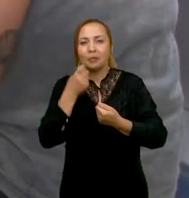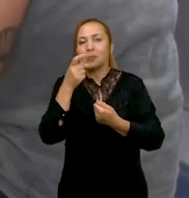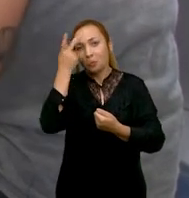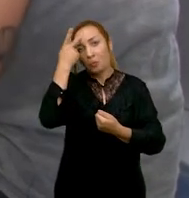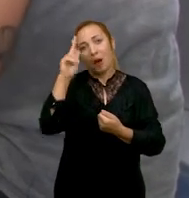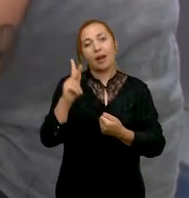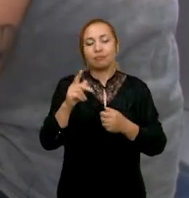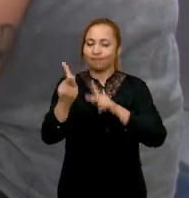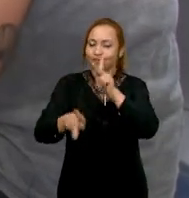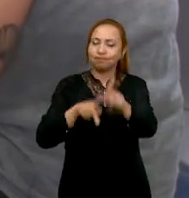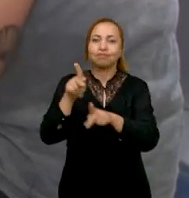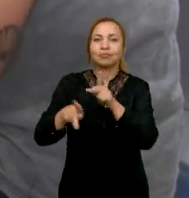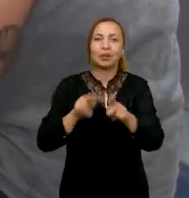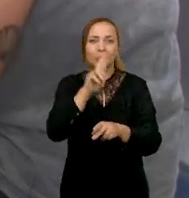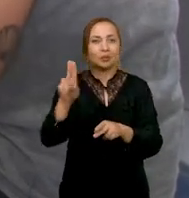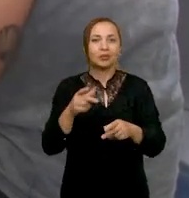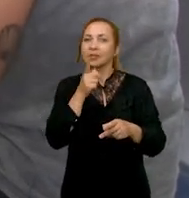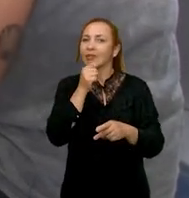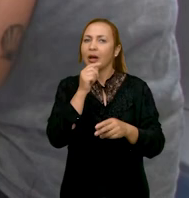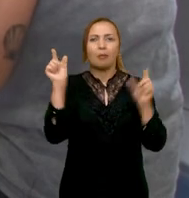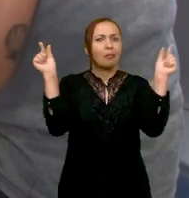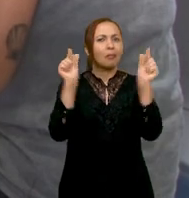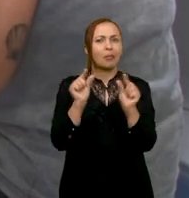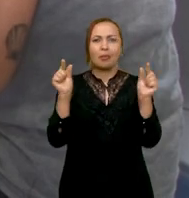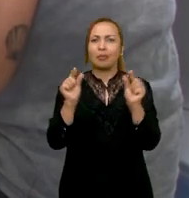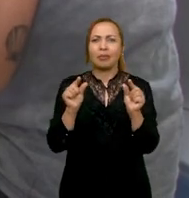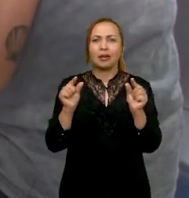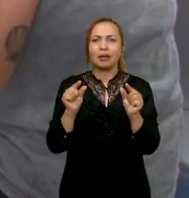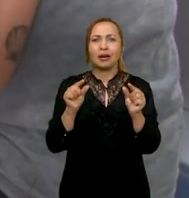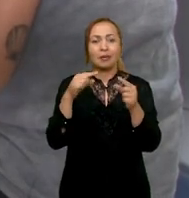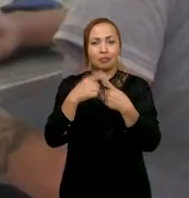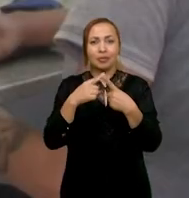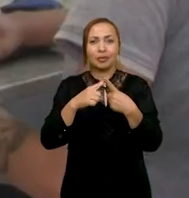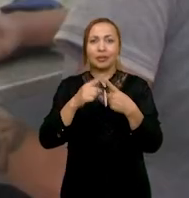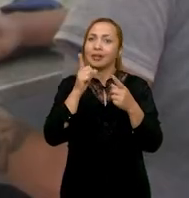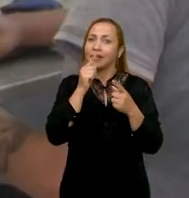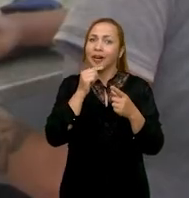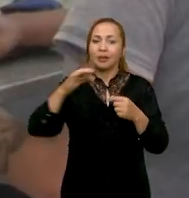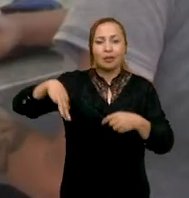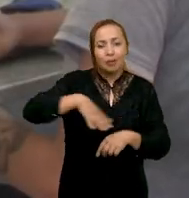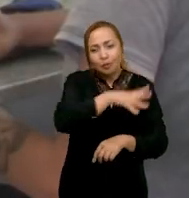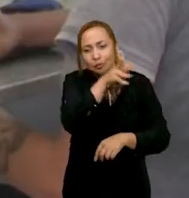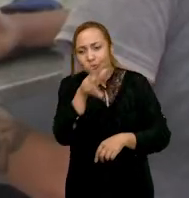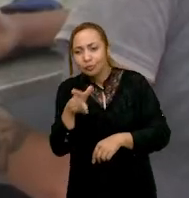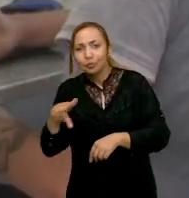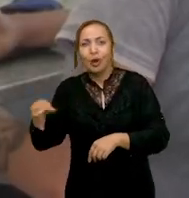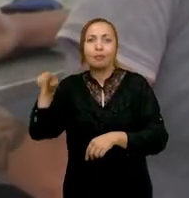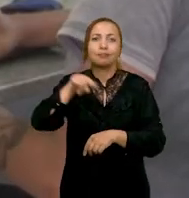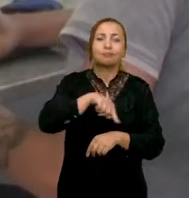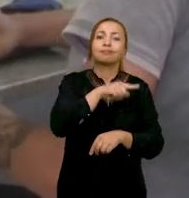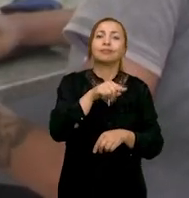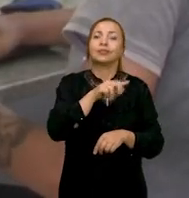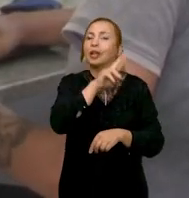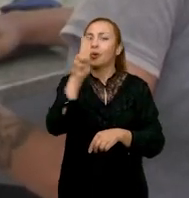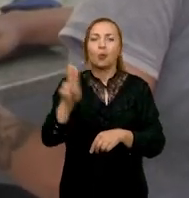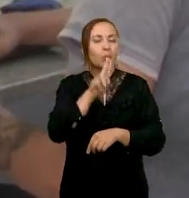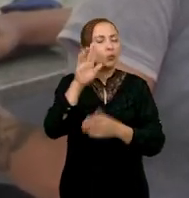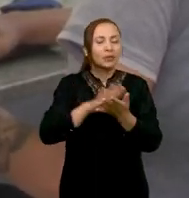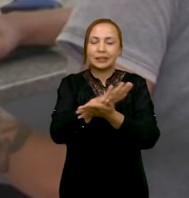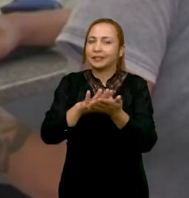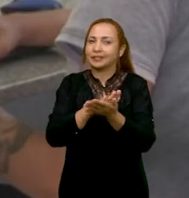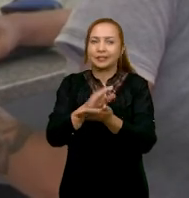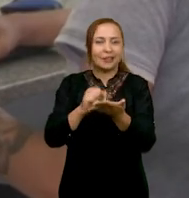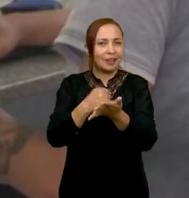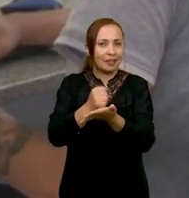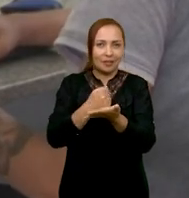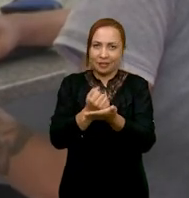mínimo de água possível, já que a gente trabalha com um sistema de recirculação. A gente não usa nenhum tipo de agrotóxico, então